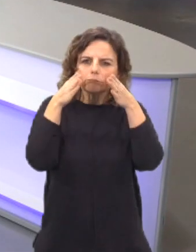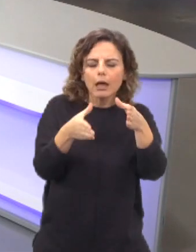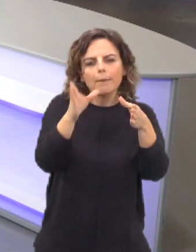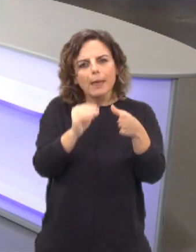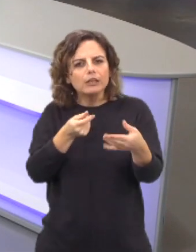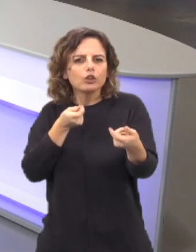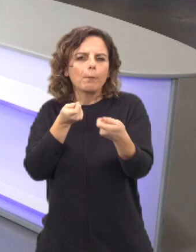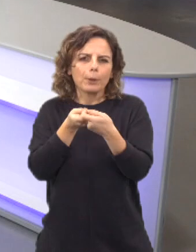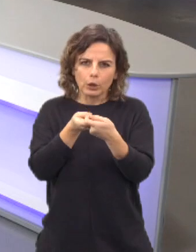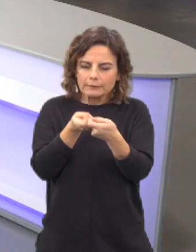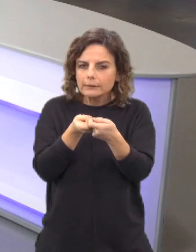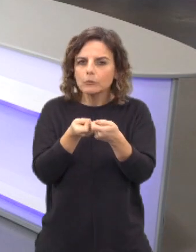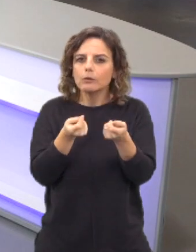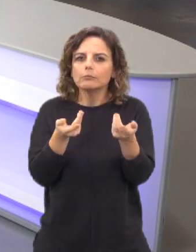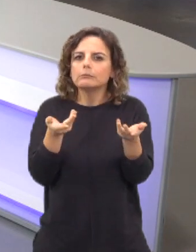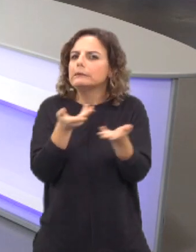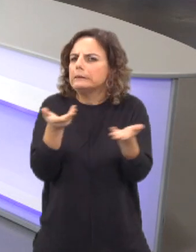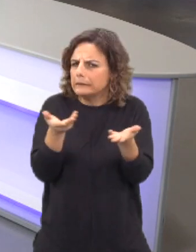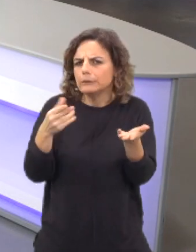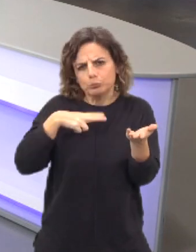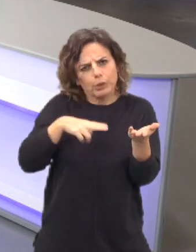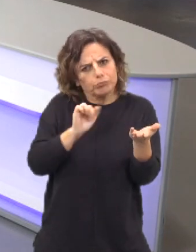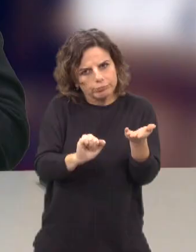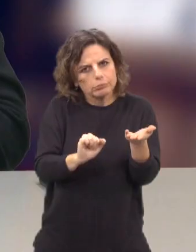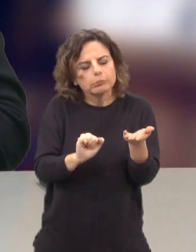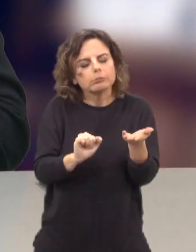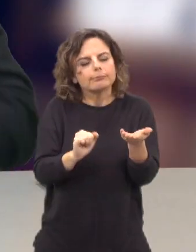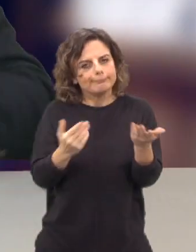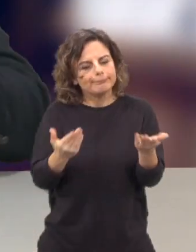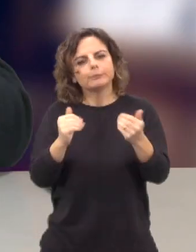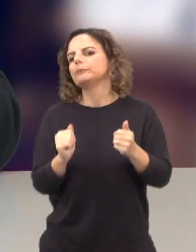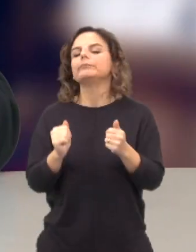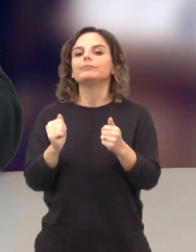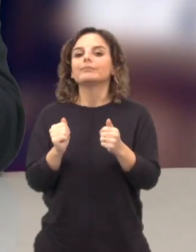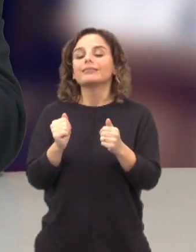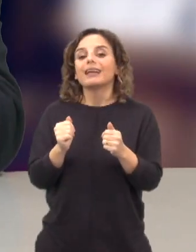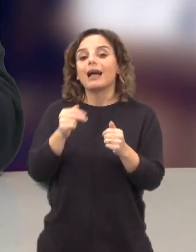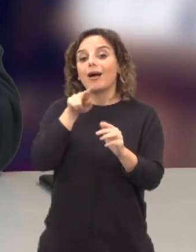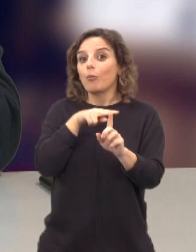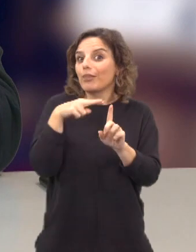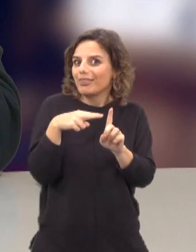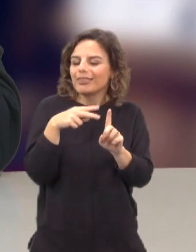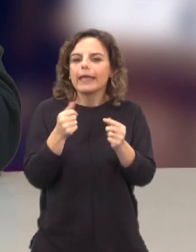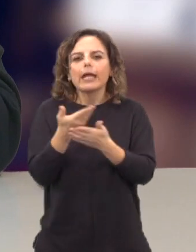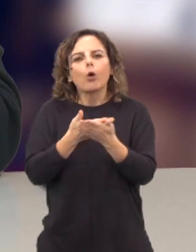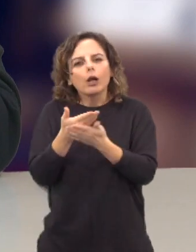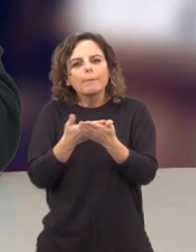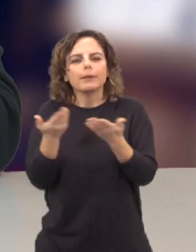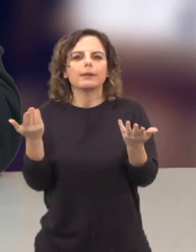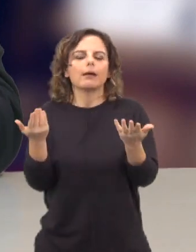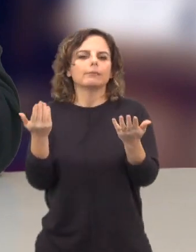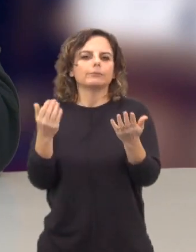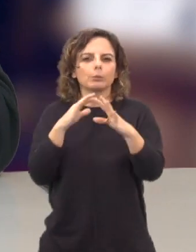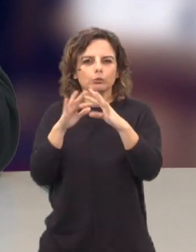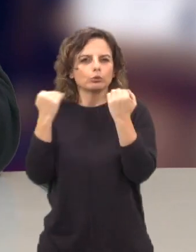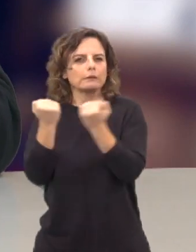próximo é o mercado português. E, desse ponto de vista, obviamente que a economia dos médias é